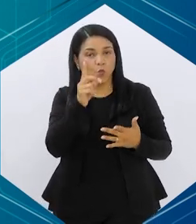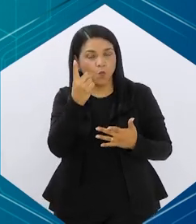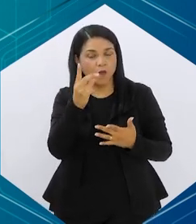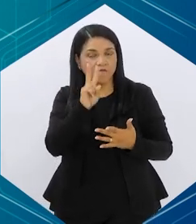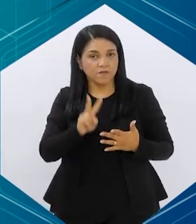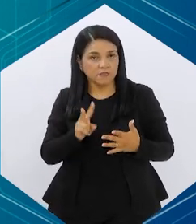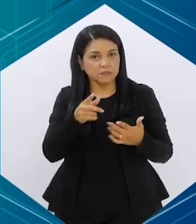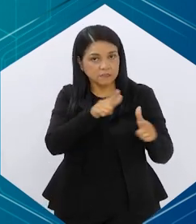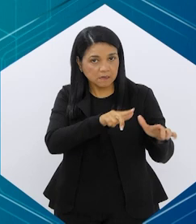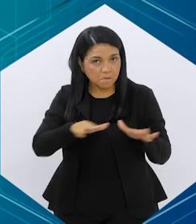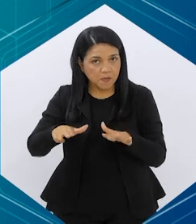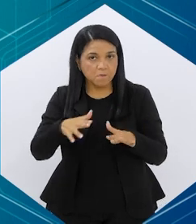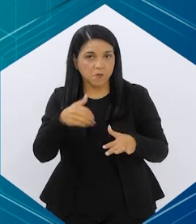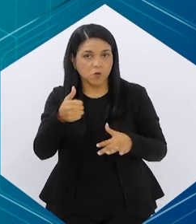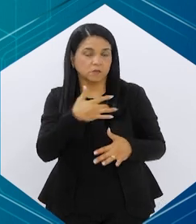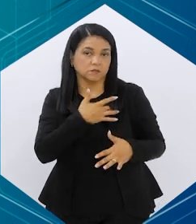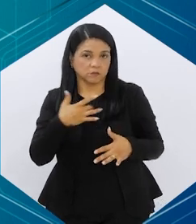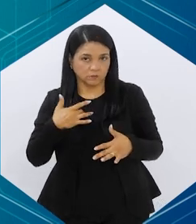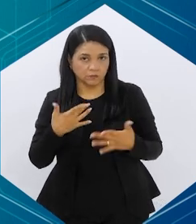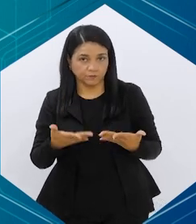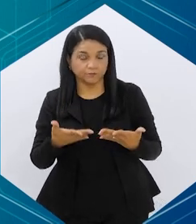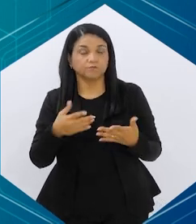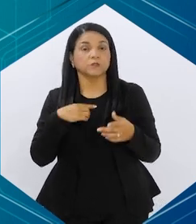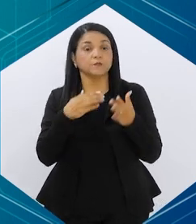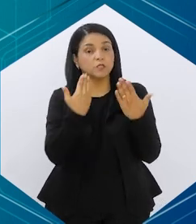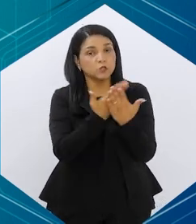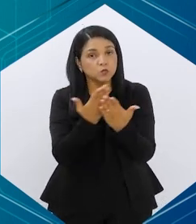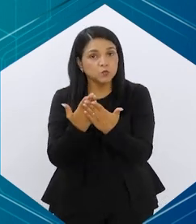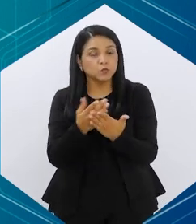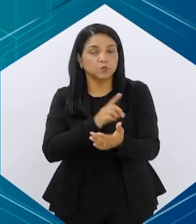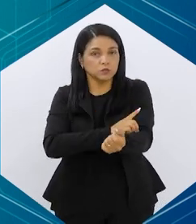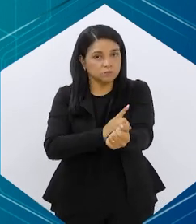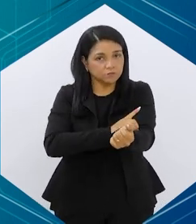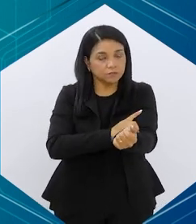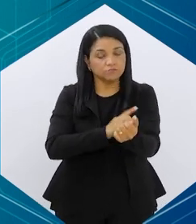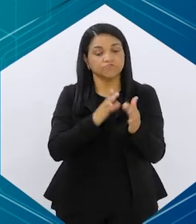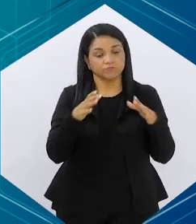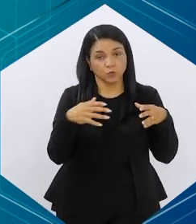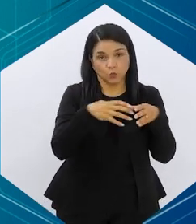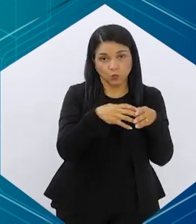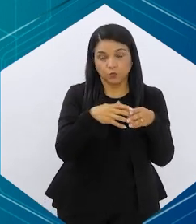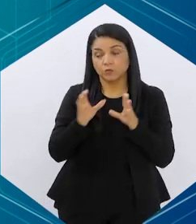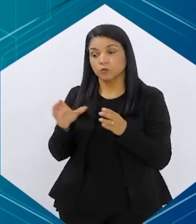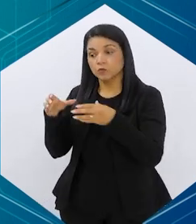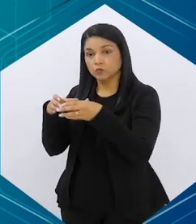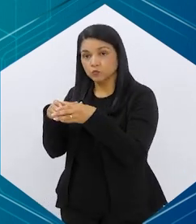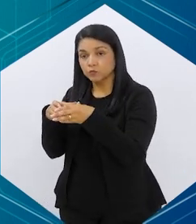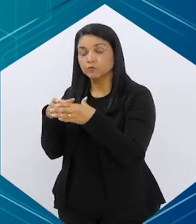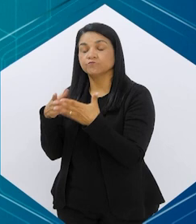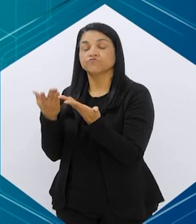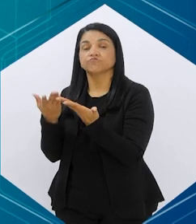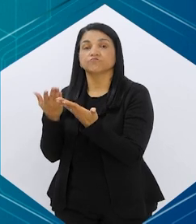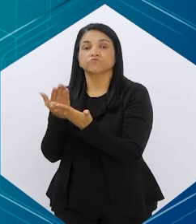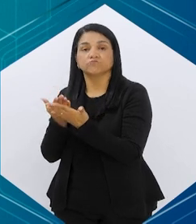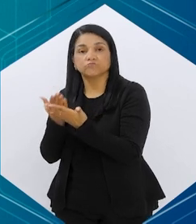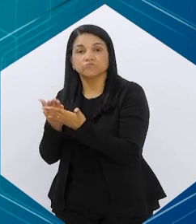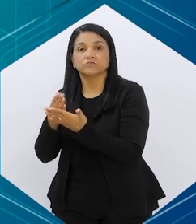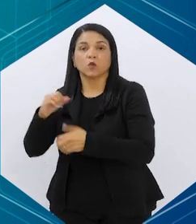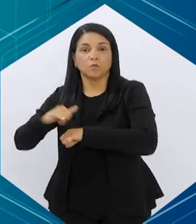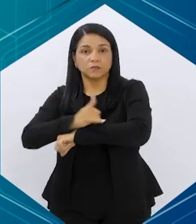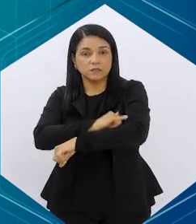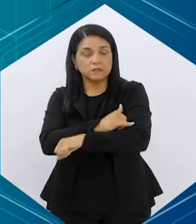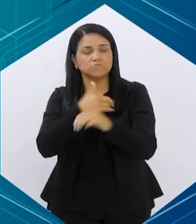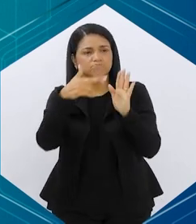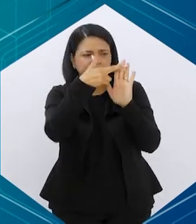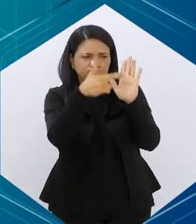medicamentos, hoje em dia, tem os estudos do diabetes e tem os estudos da obesidade. Então, são medicações que tiveram protocolos clínicos